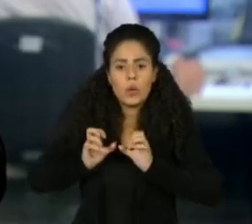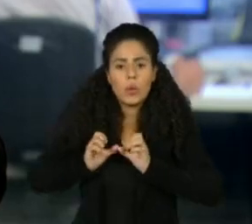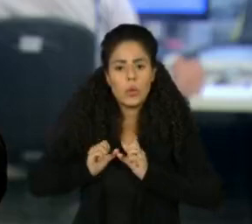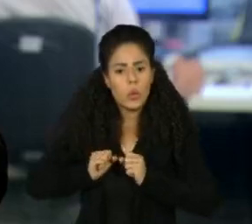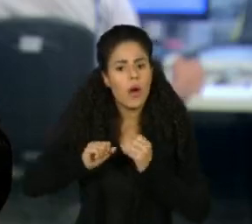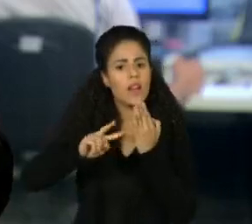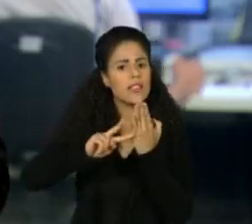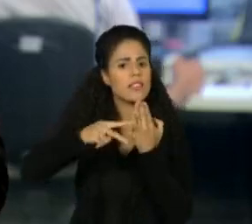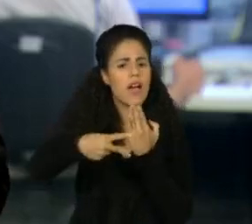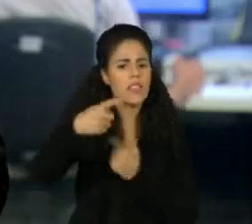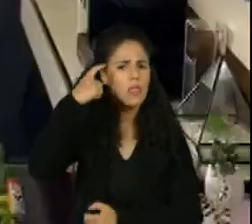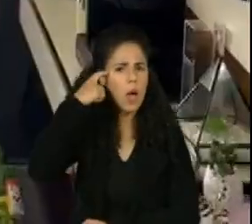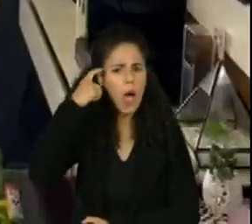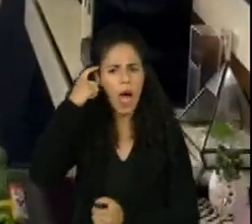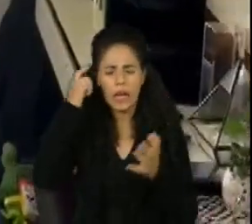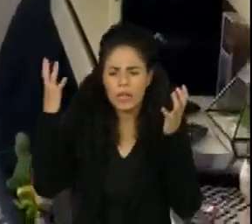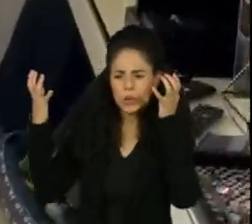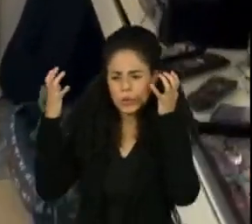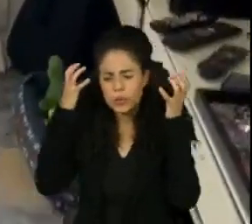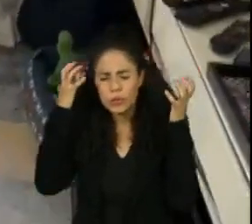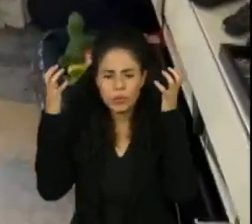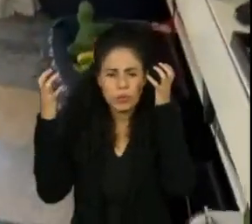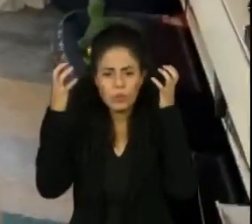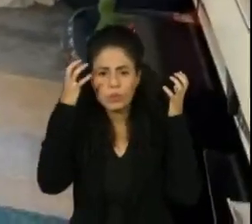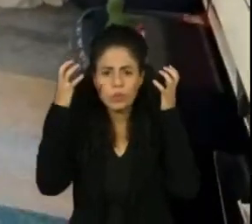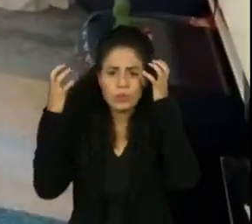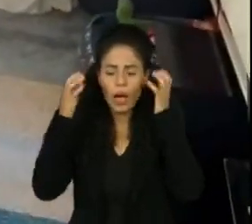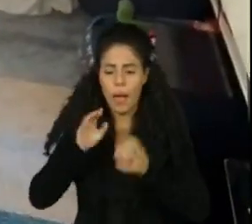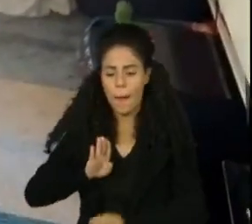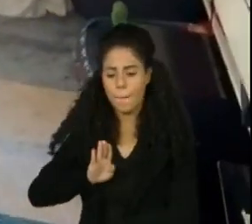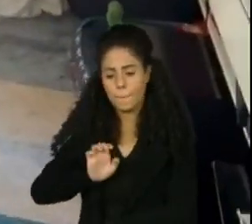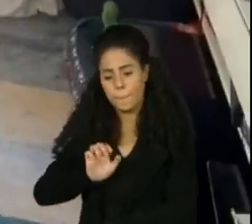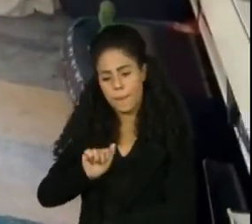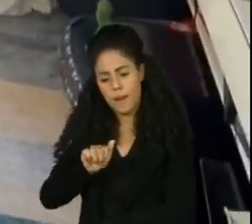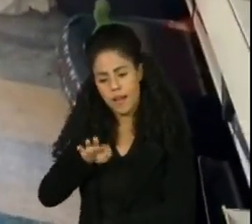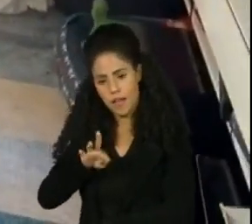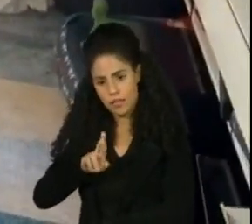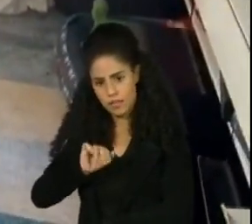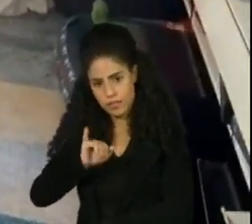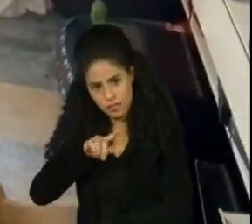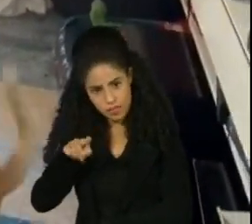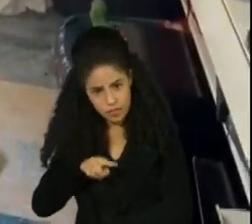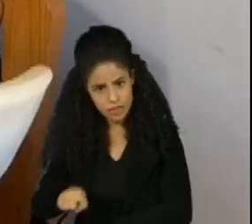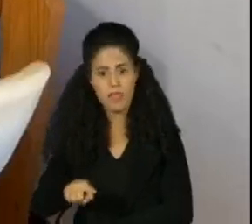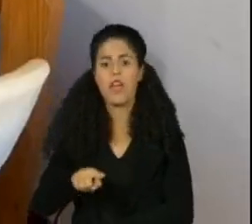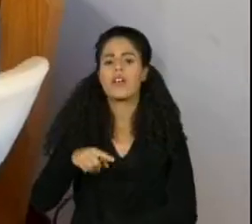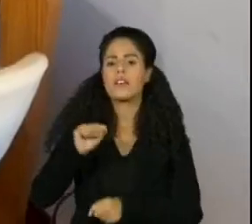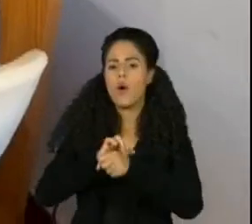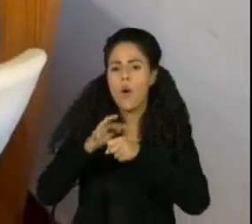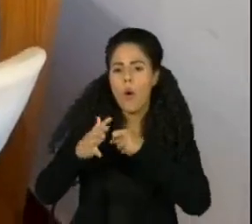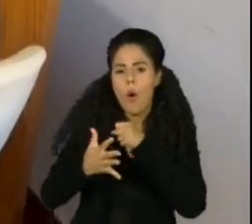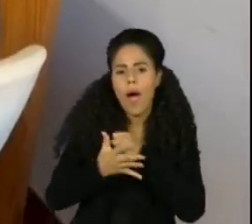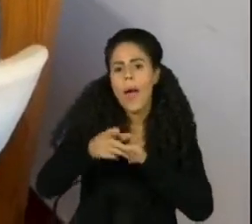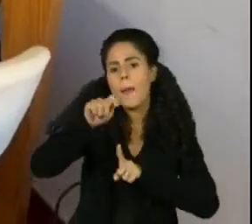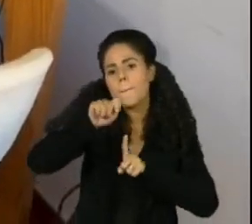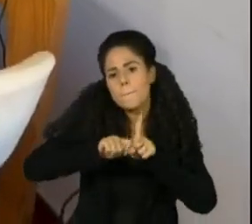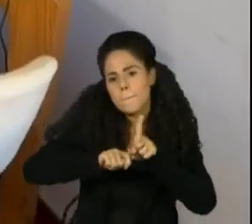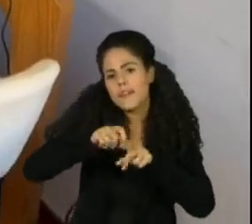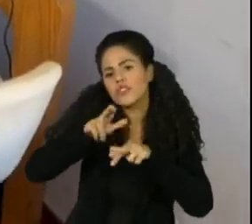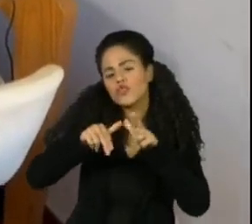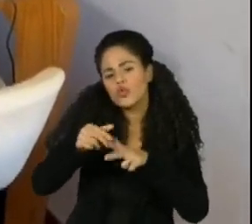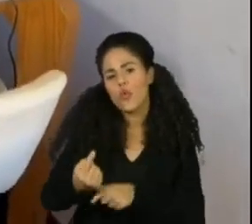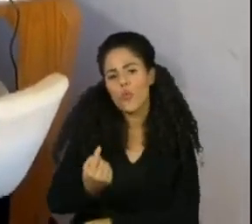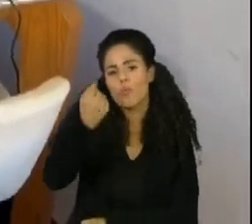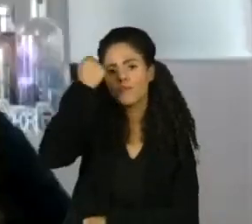contrair doenças mentais. Beatriz teve Covid-19 em junho do ano passado, mas até hoje ainda sofre os